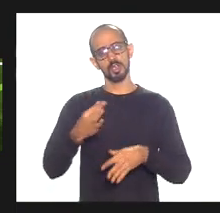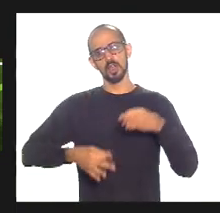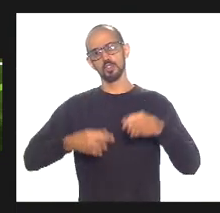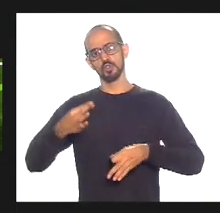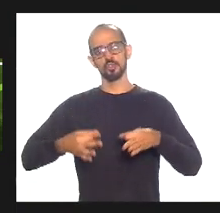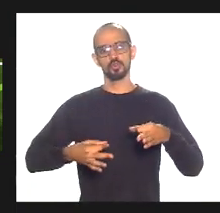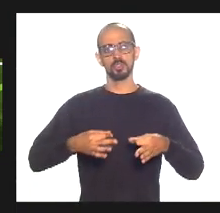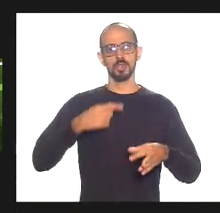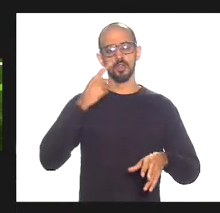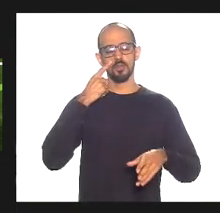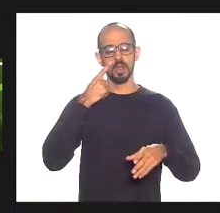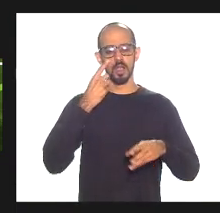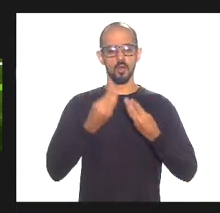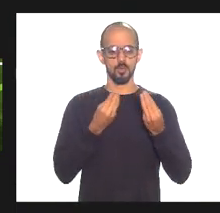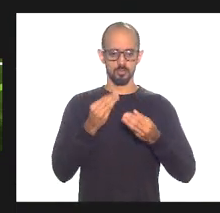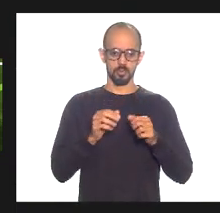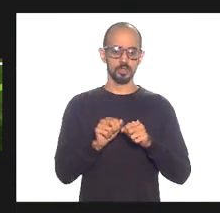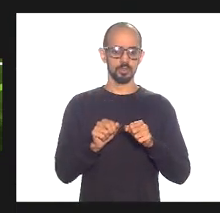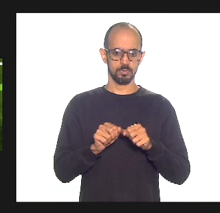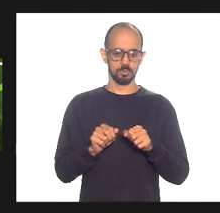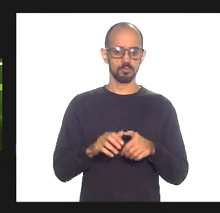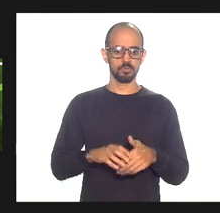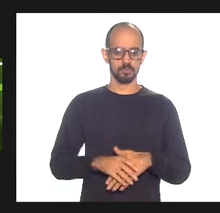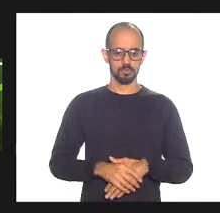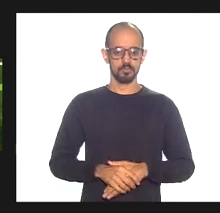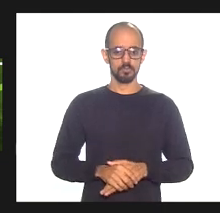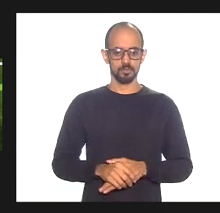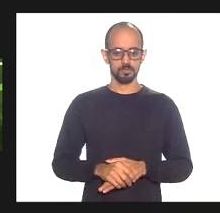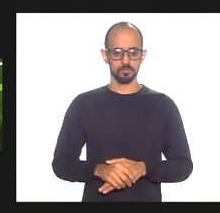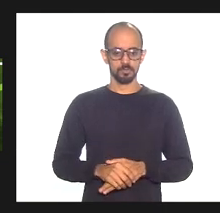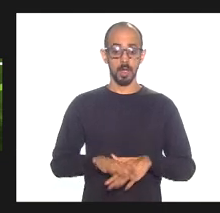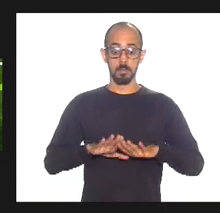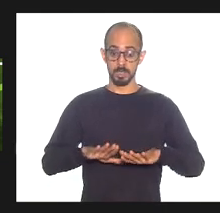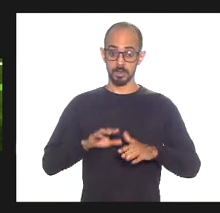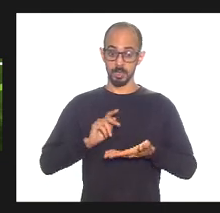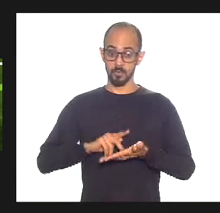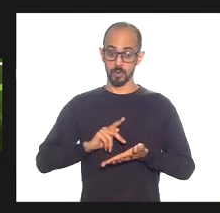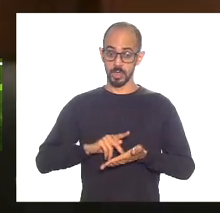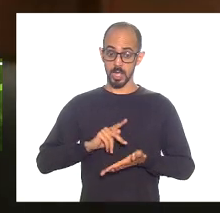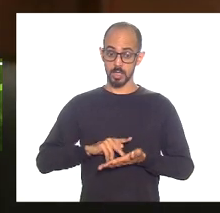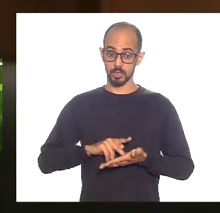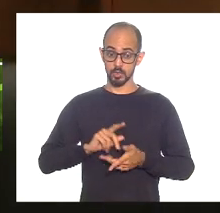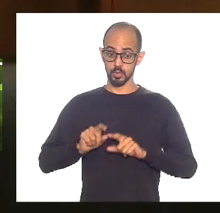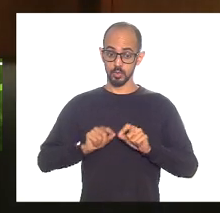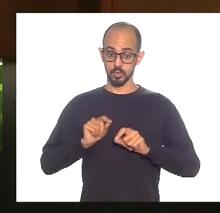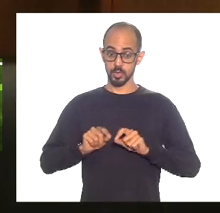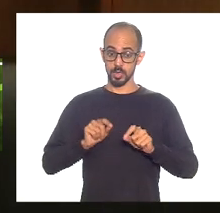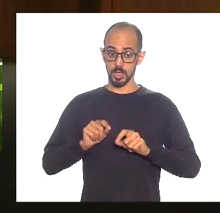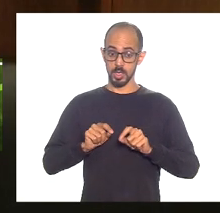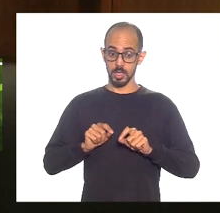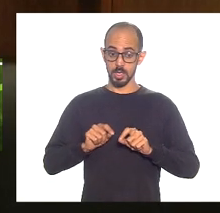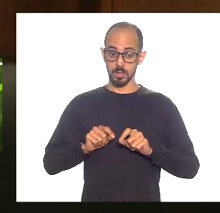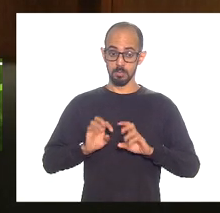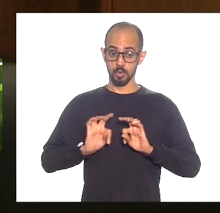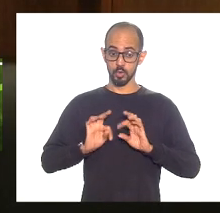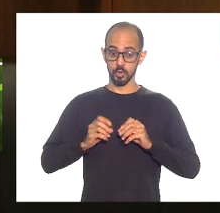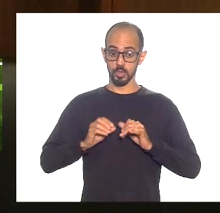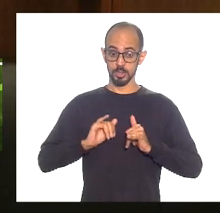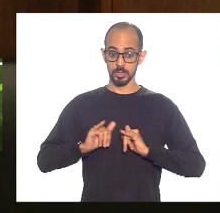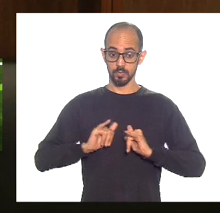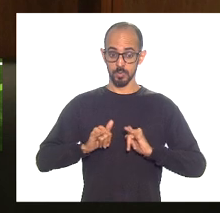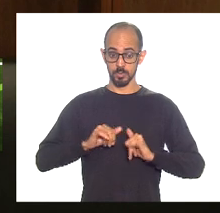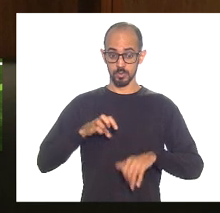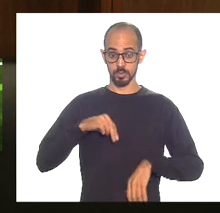as medidas cabíveis. Na verdade, na verdade, pelos dados que a ANP já mandou, André,